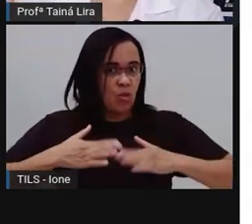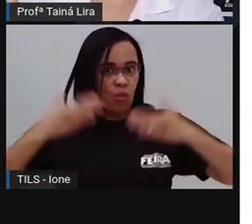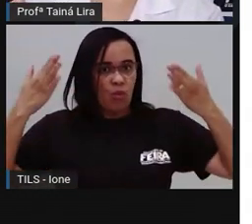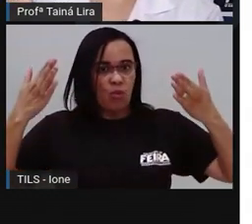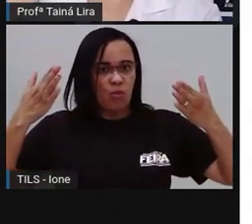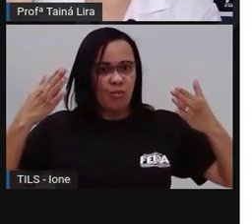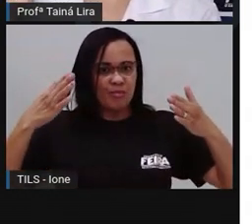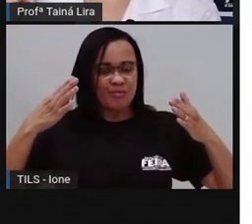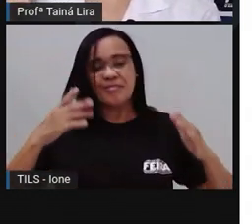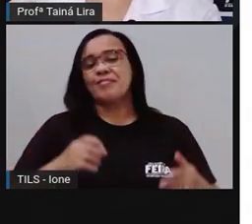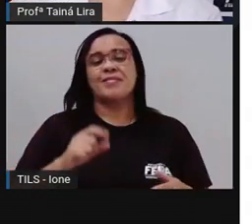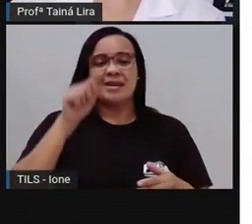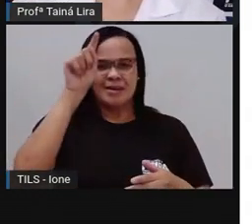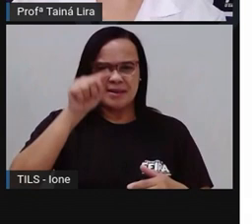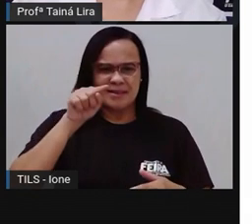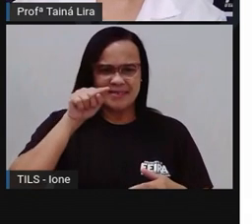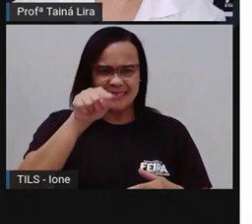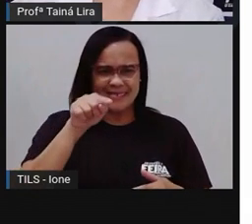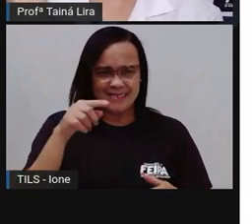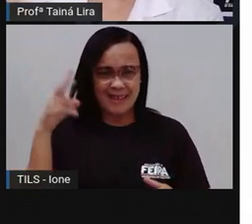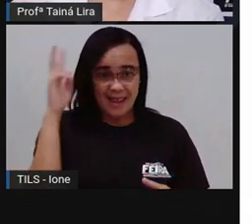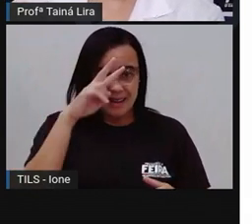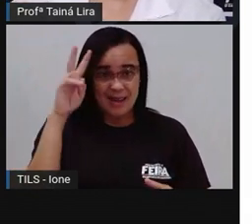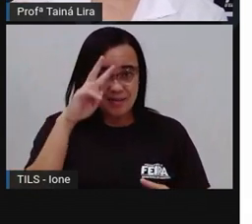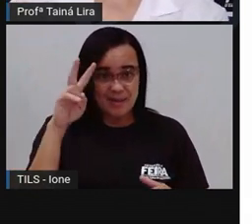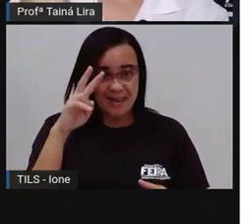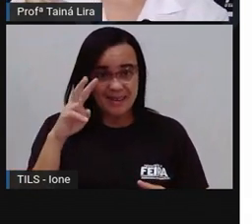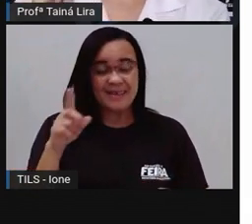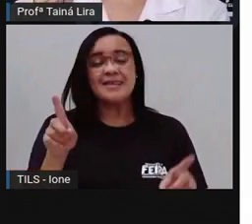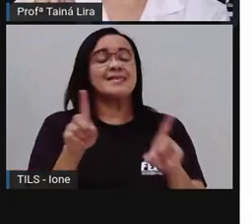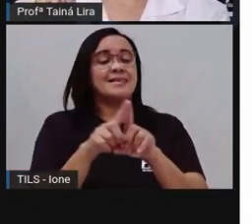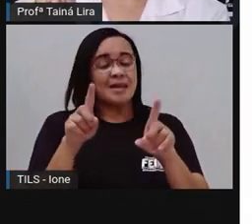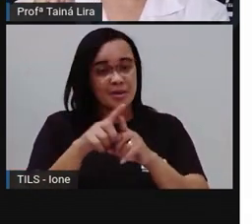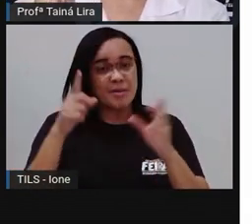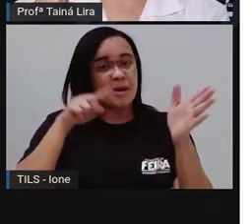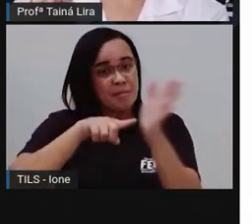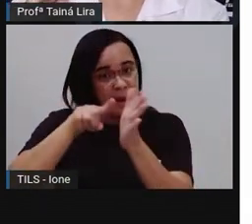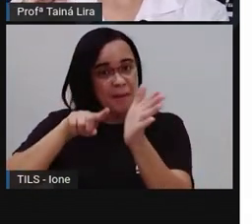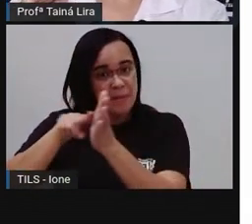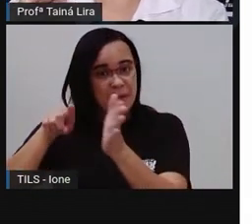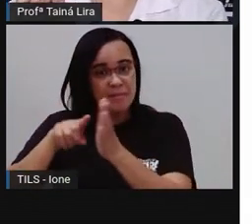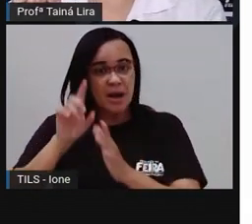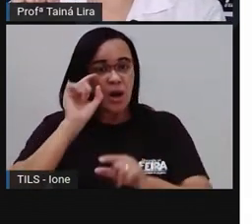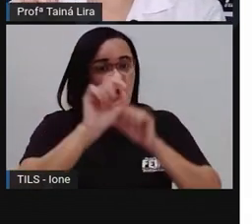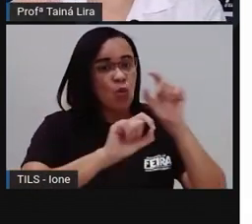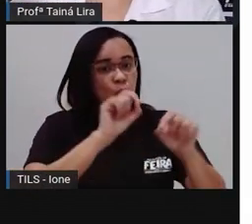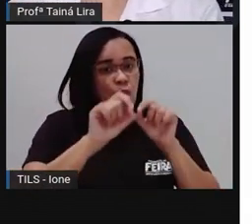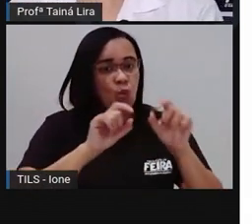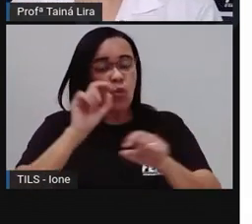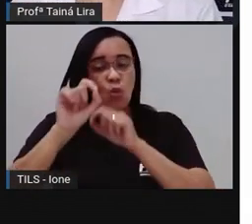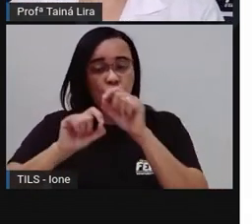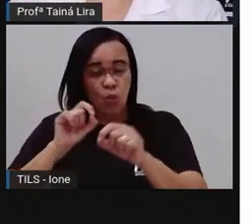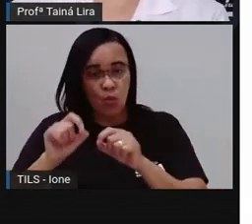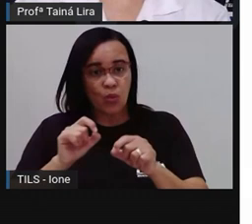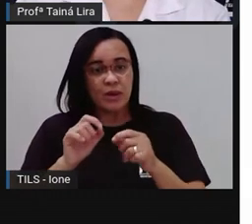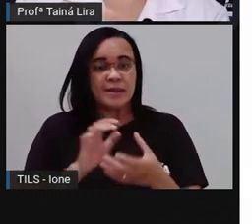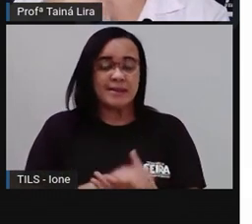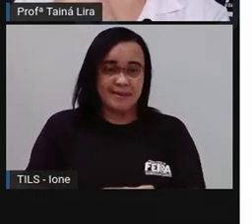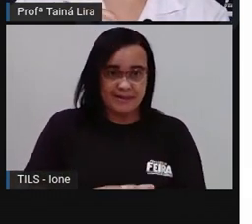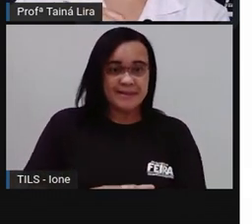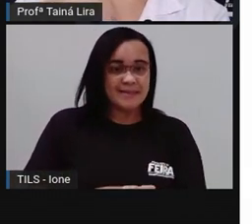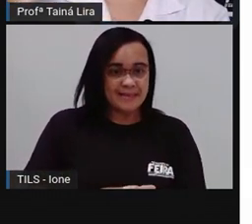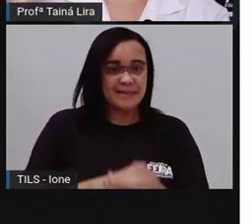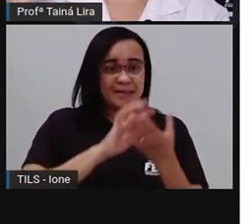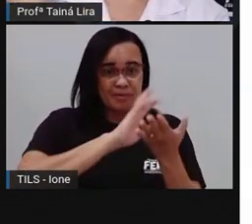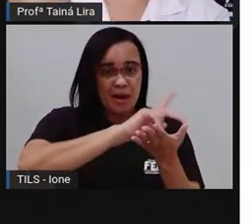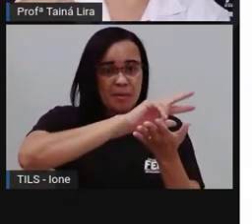também nas aulas também de adivinhas. Nós vimos na aula de trava-língua. Nós vimos